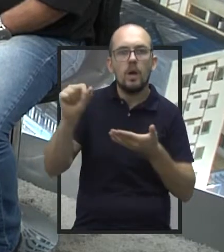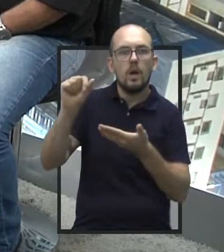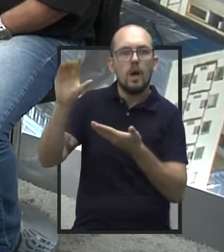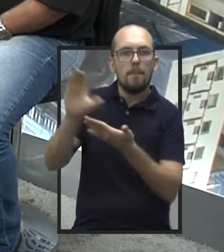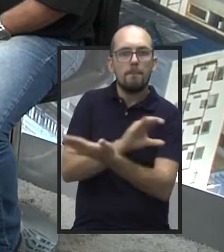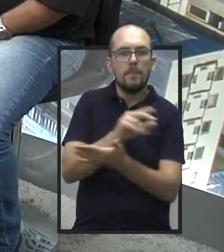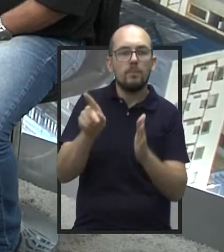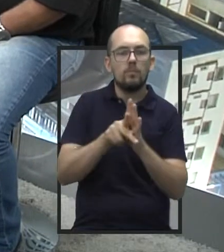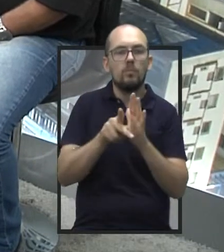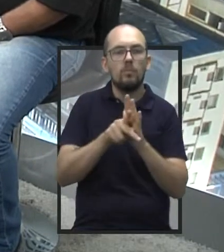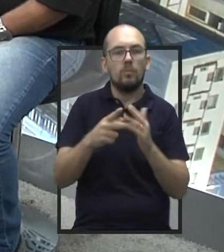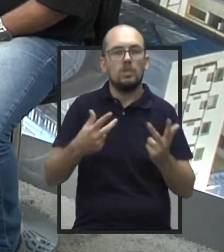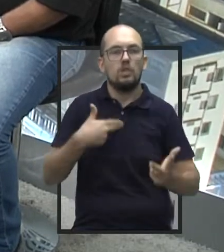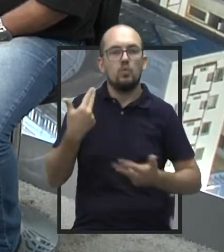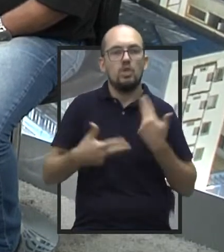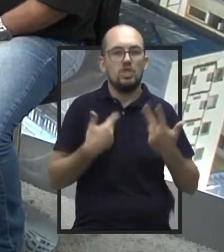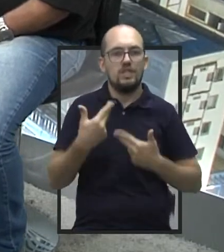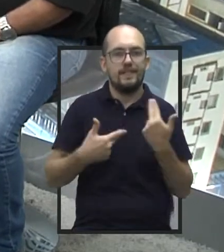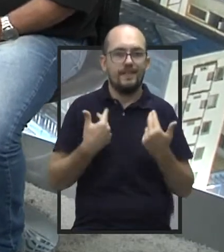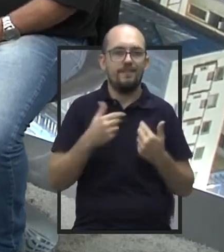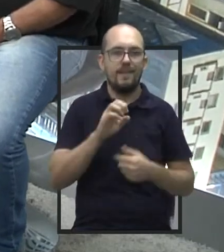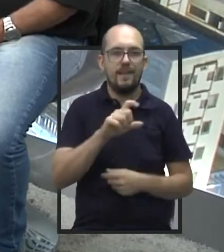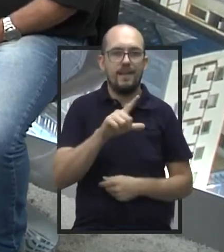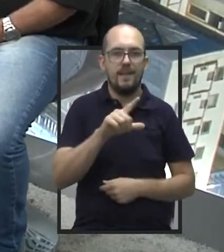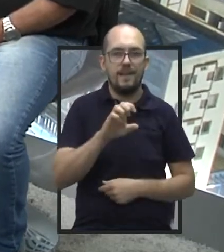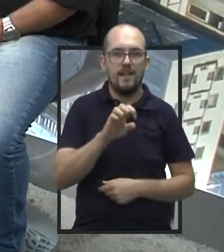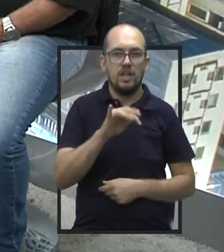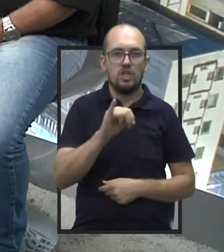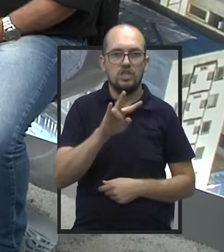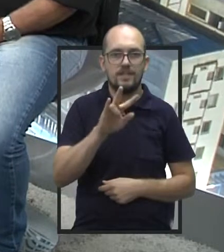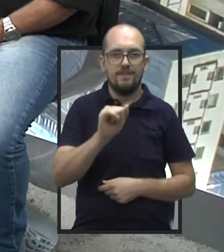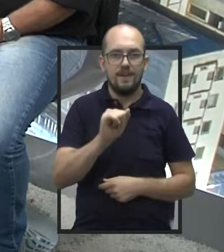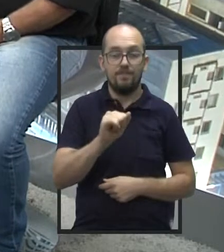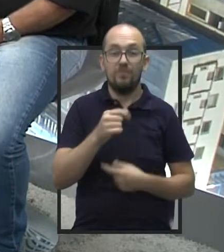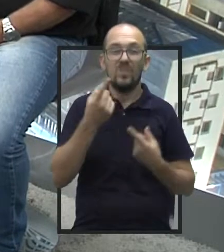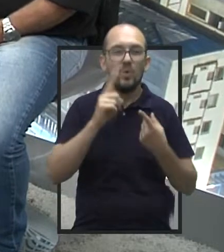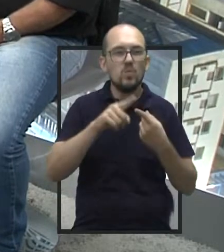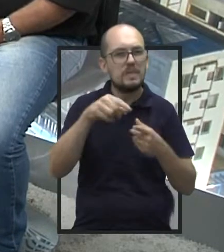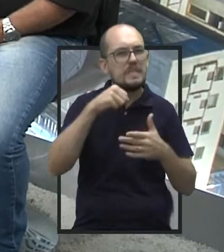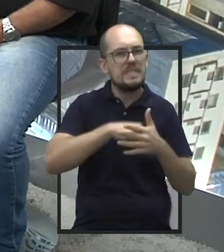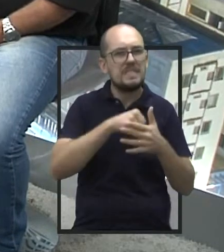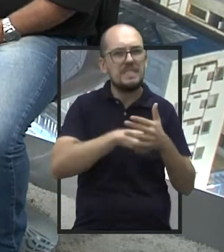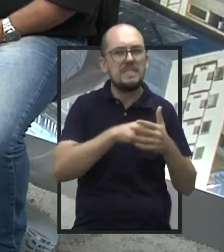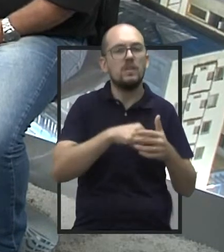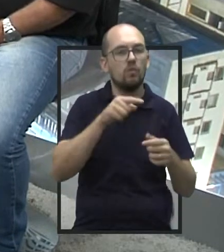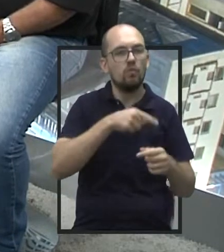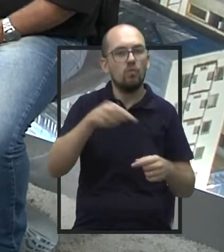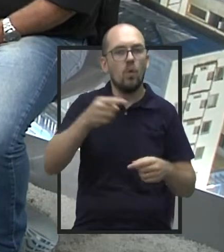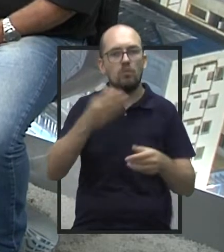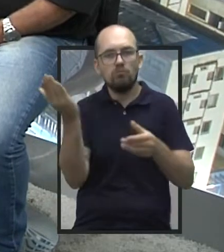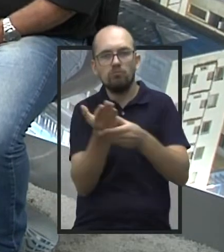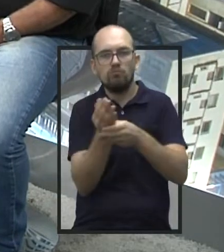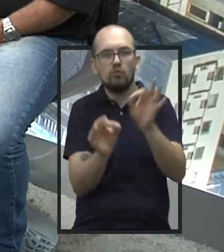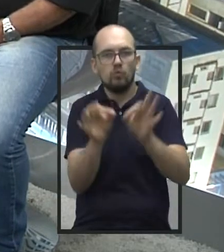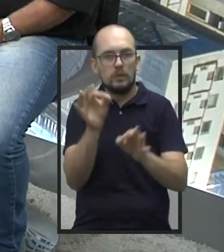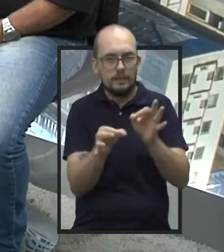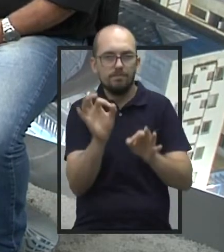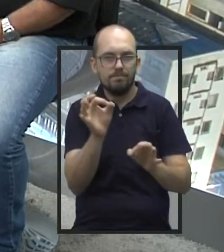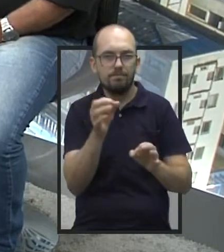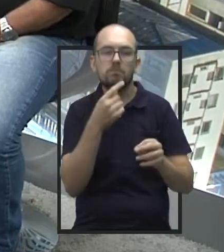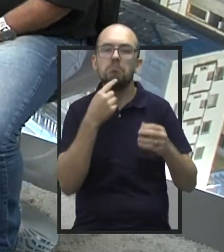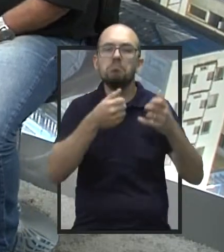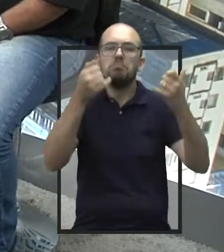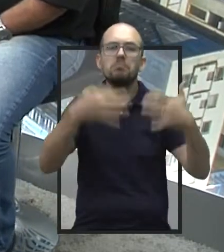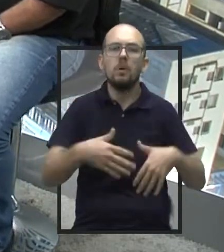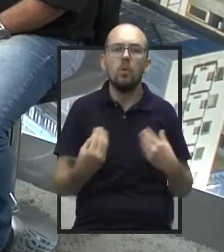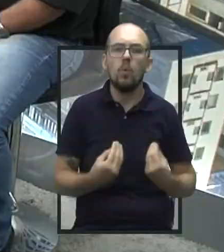das cirurgias eletivas. Uma dessas emendas, inclusive, já é uma luta bastante grande, foi parar na justiça. Gostaria que o senhor fizesse um balanço